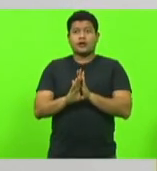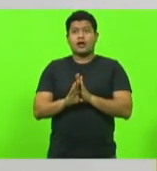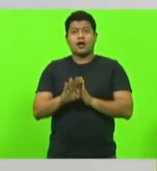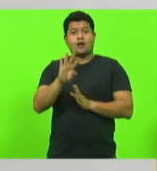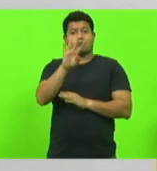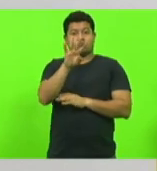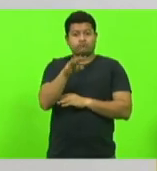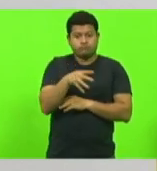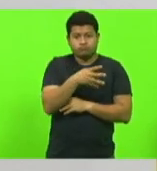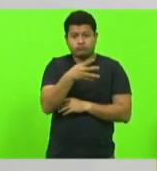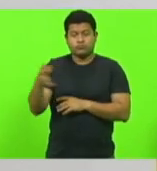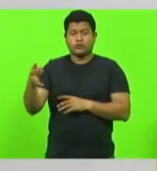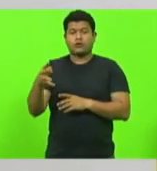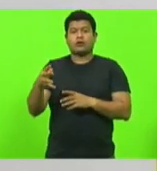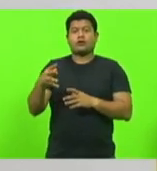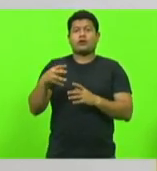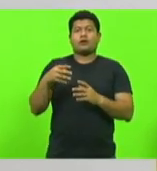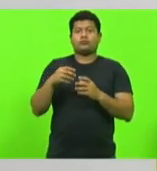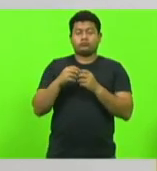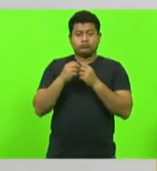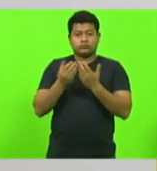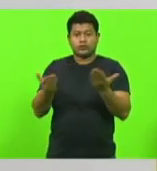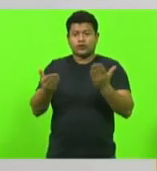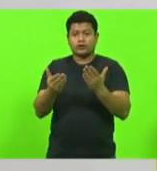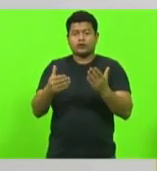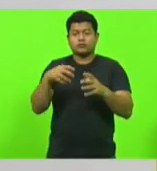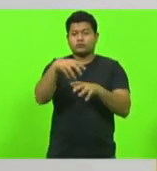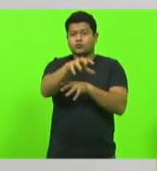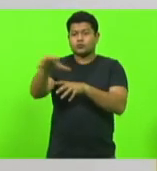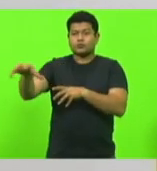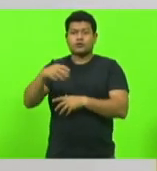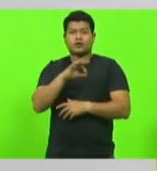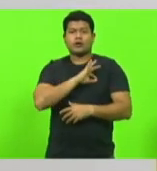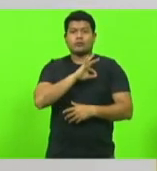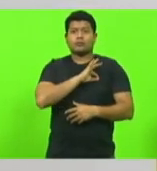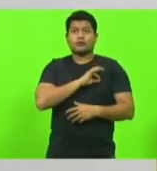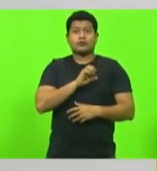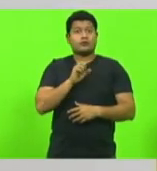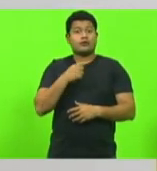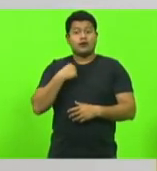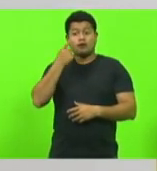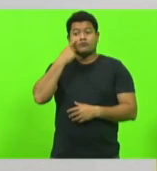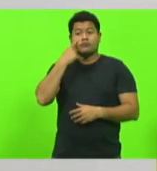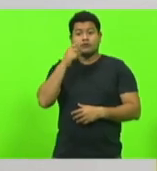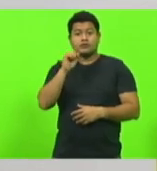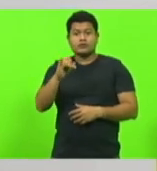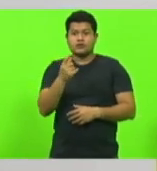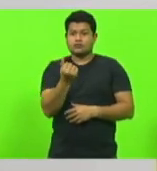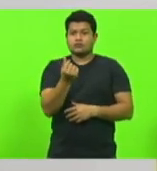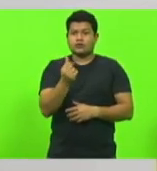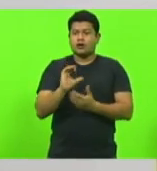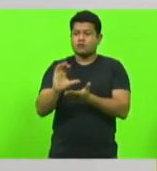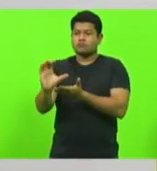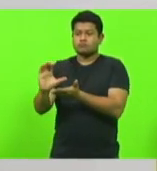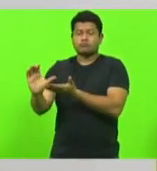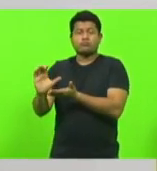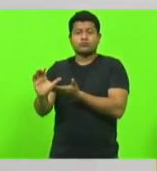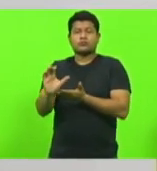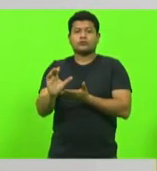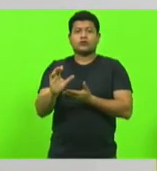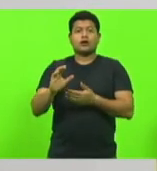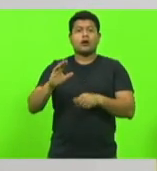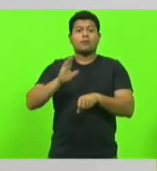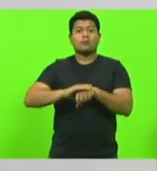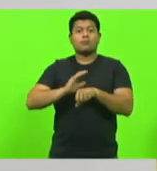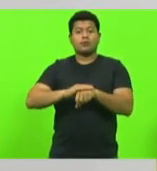de distribuição de efetivo para poder ver se eu vou enviar emendas parlamentares da minha parte para